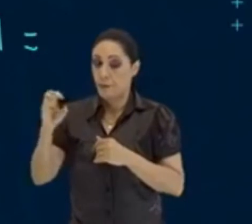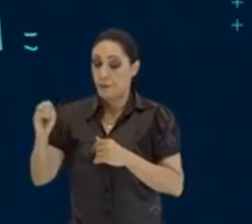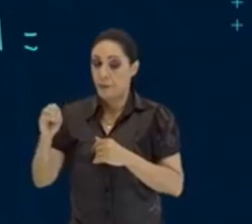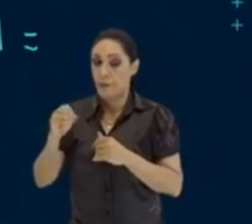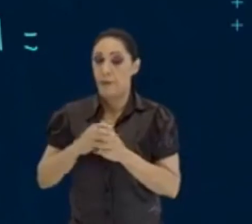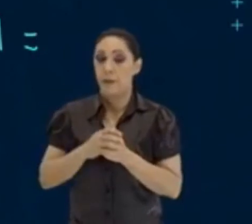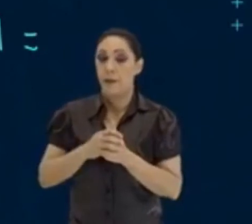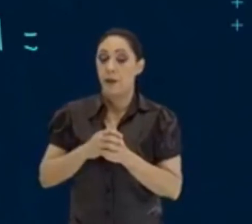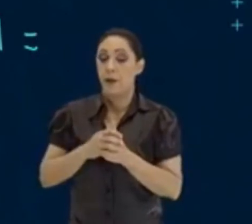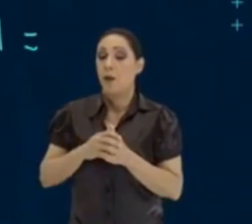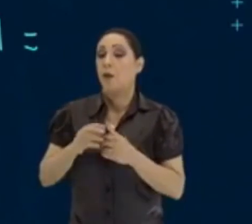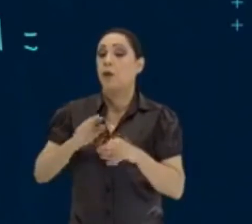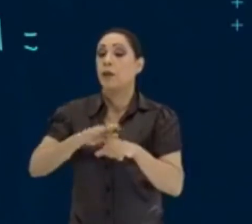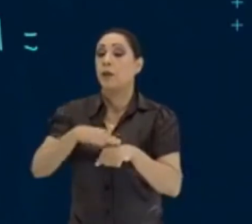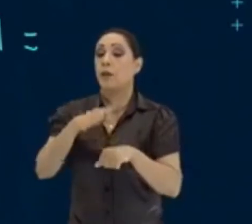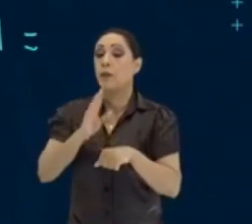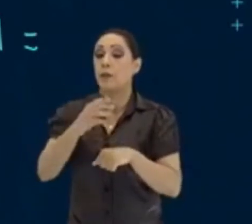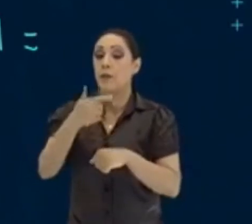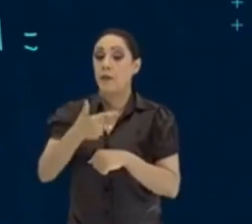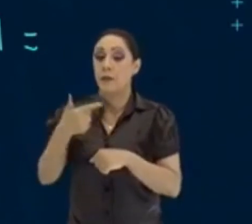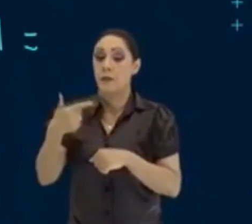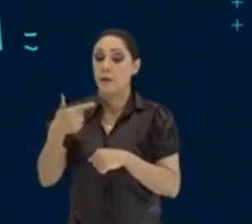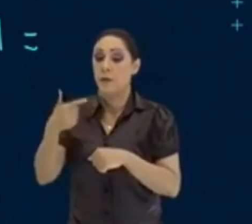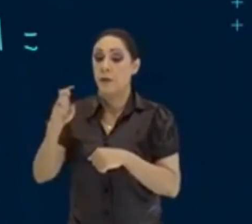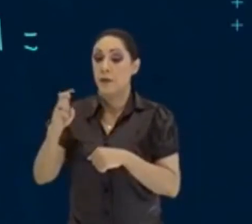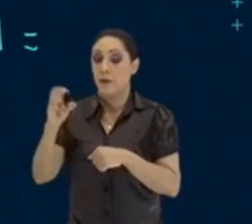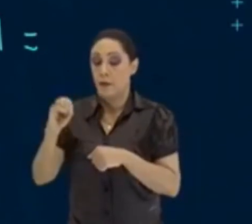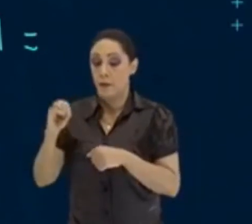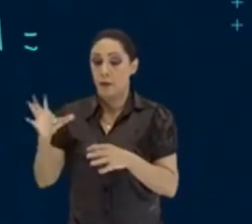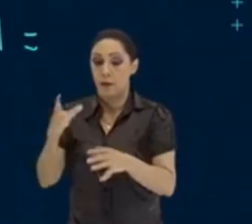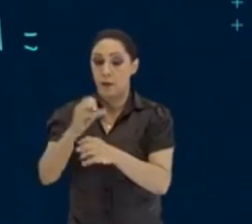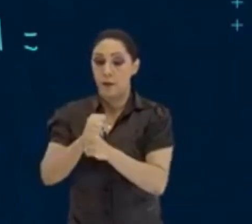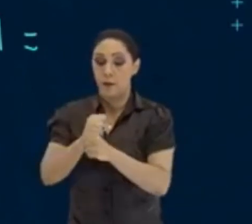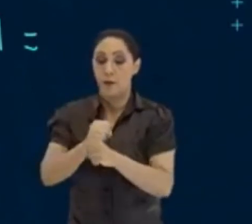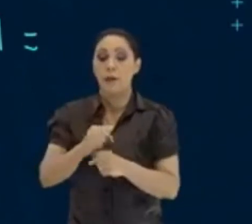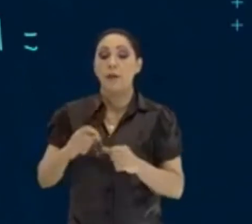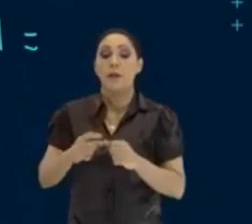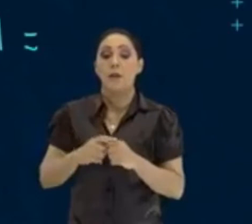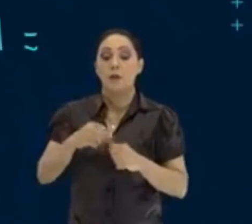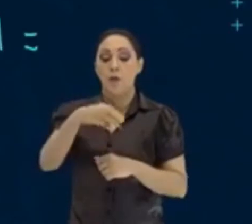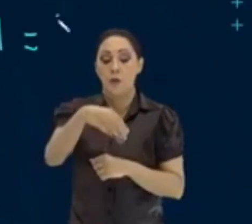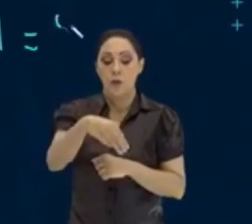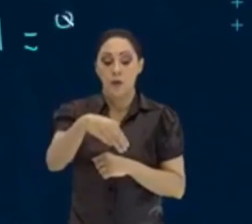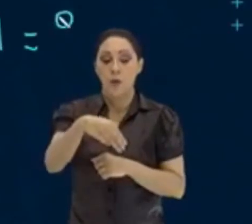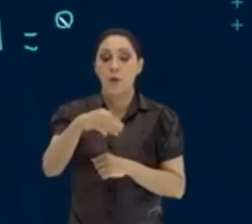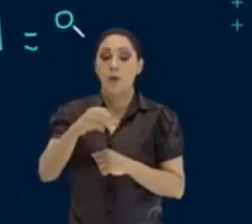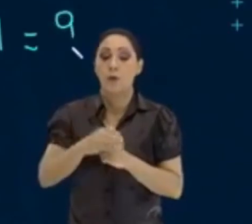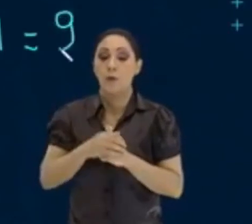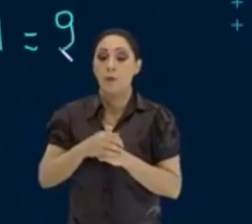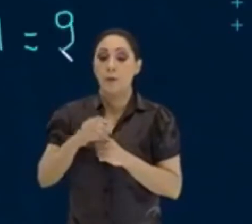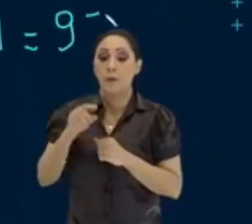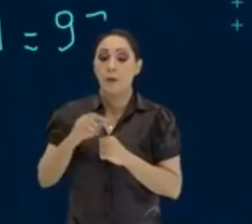2.250. Quando você soma isso, você tem um montante que vai ser 9